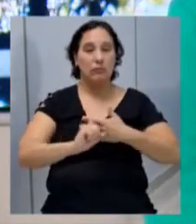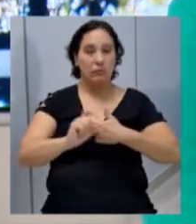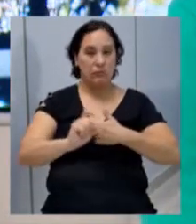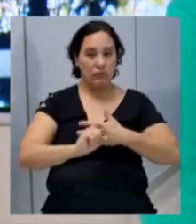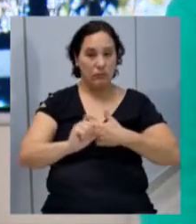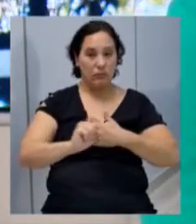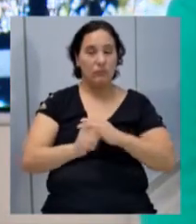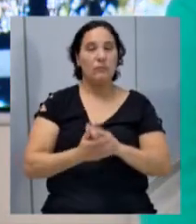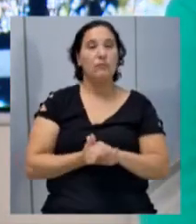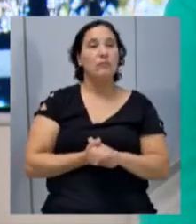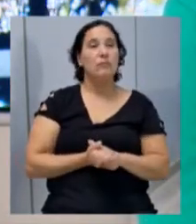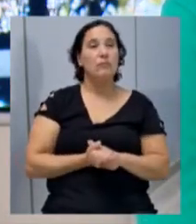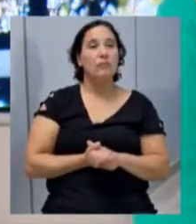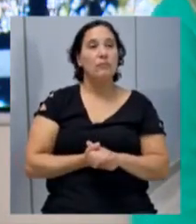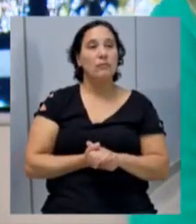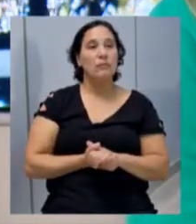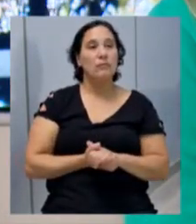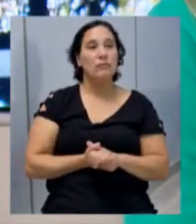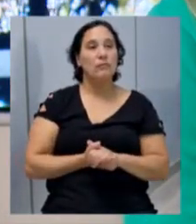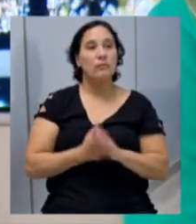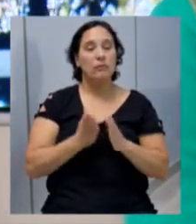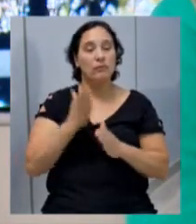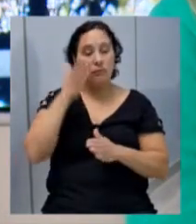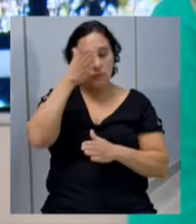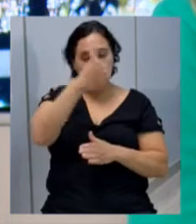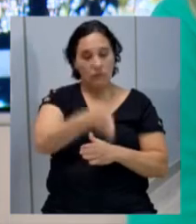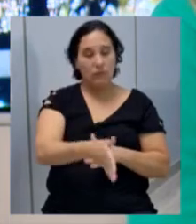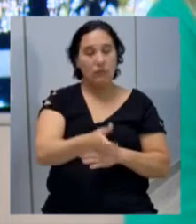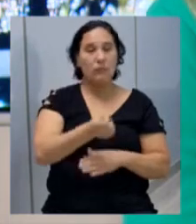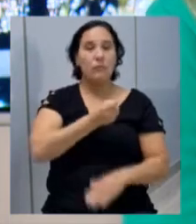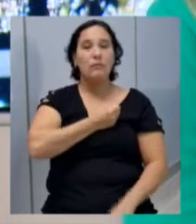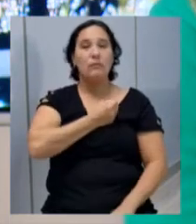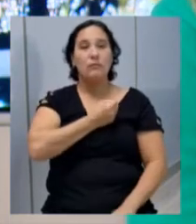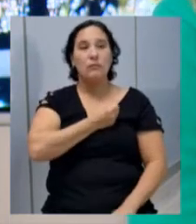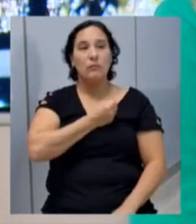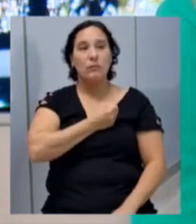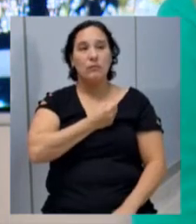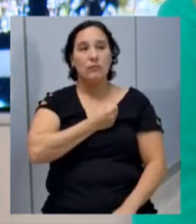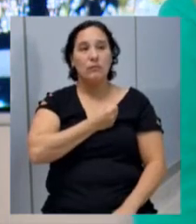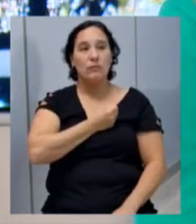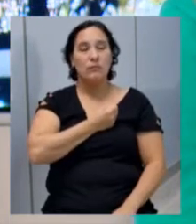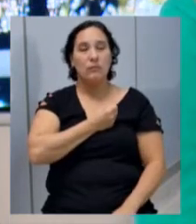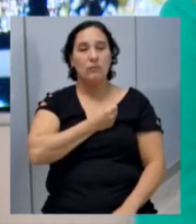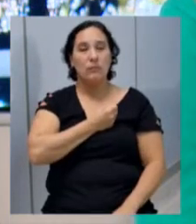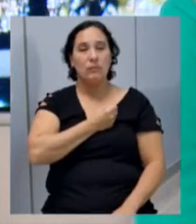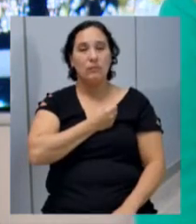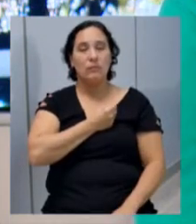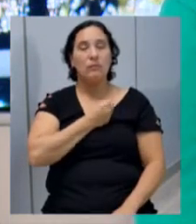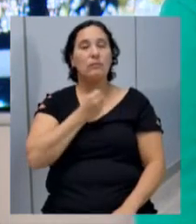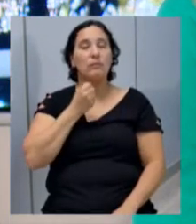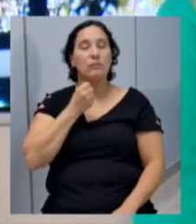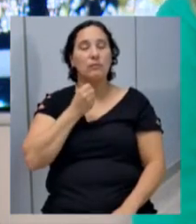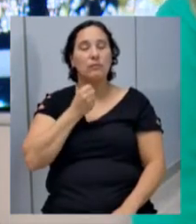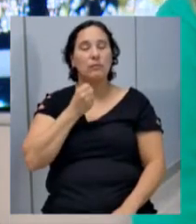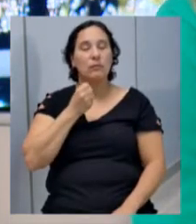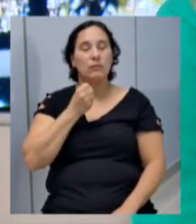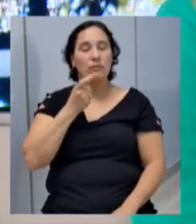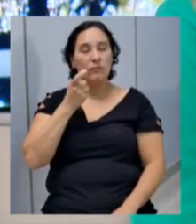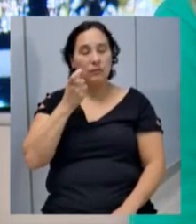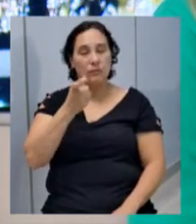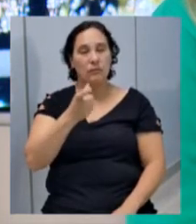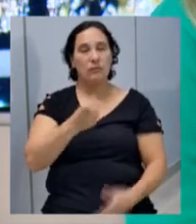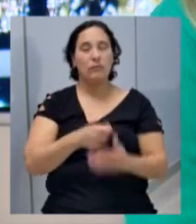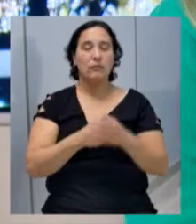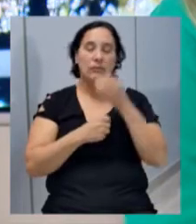Municipal. Podemos ir direto aos números, que é a parte que mais nos interessa. Só volto um